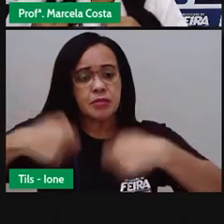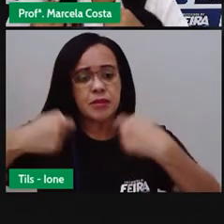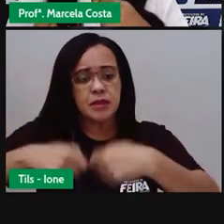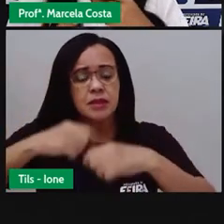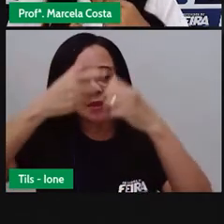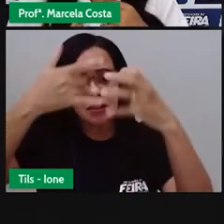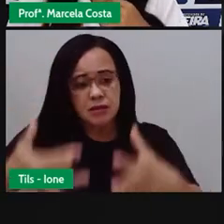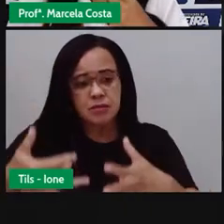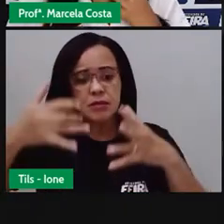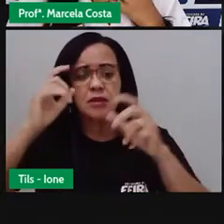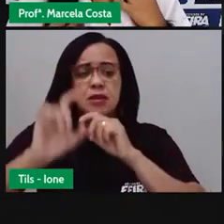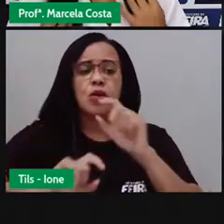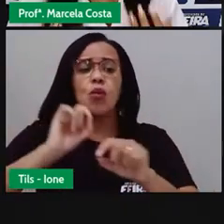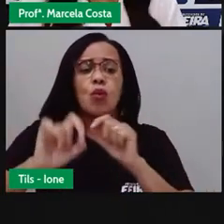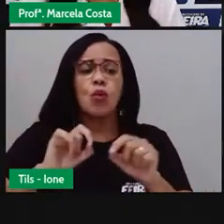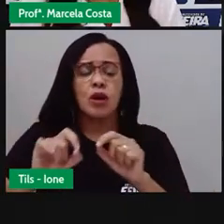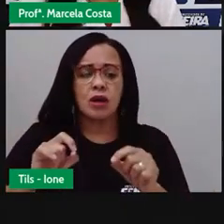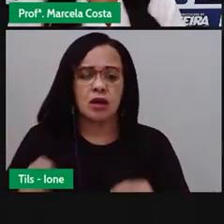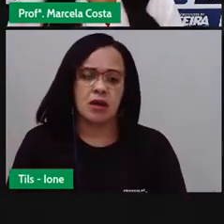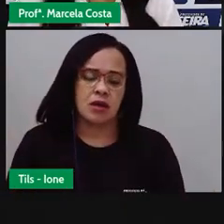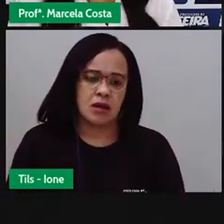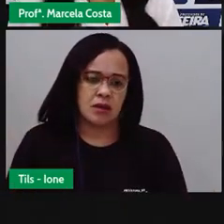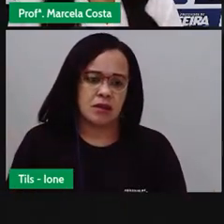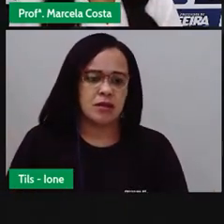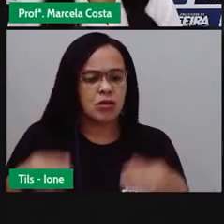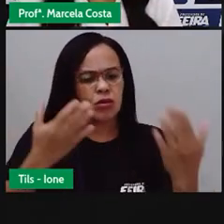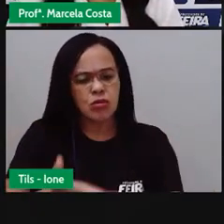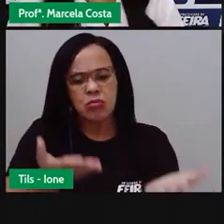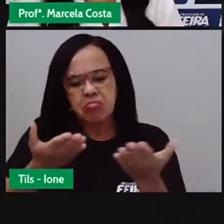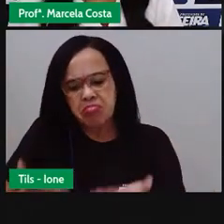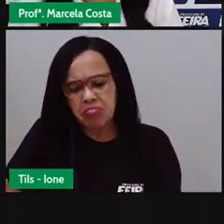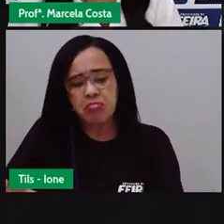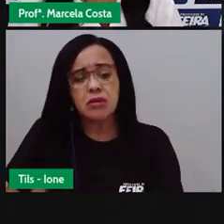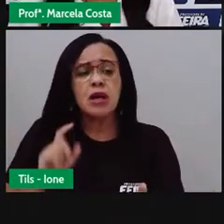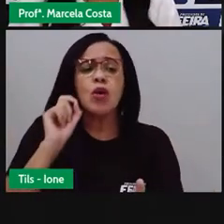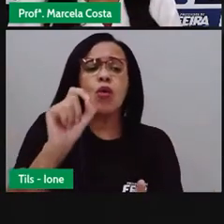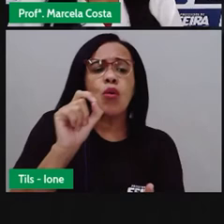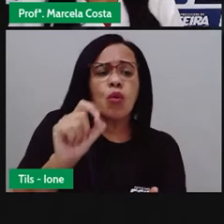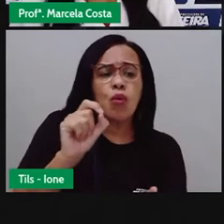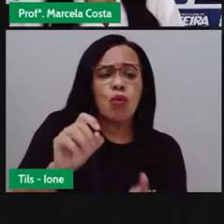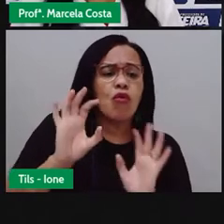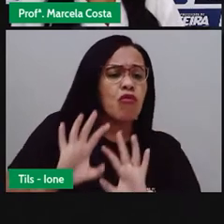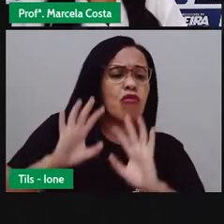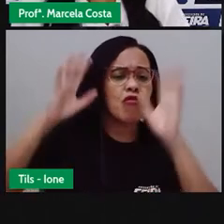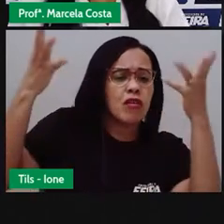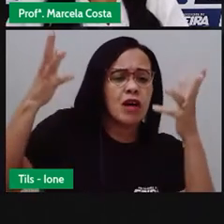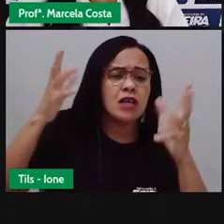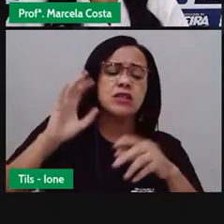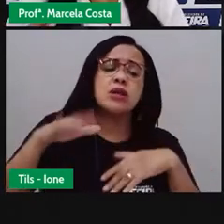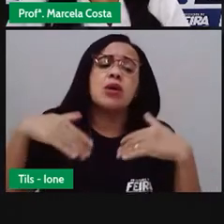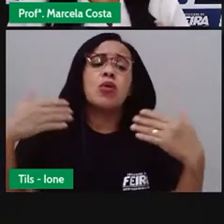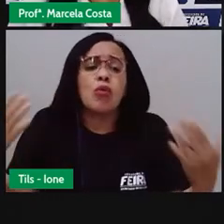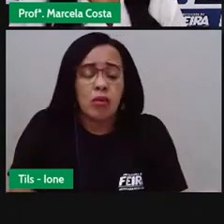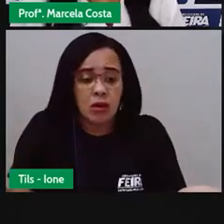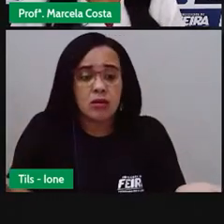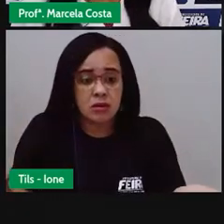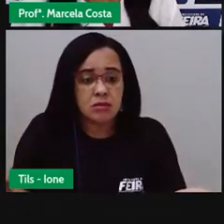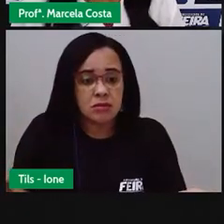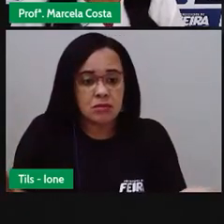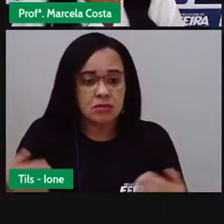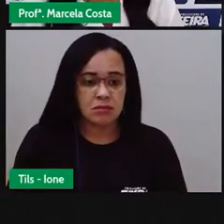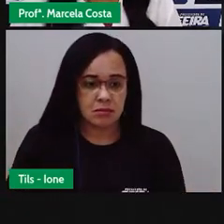para que a gente está convidando, que evento é esse que a gente está ali